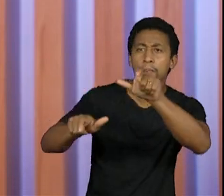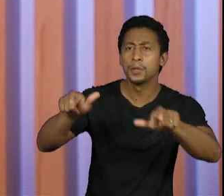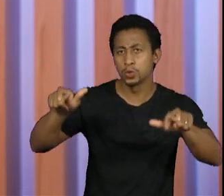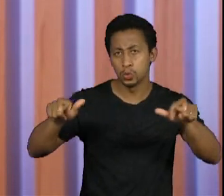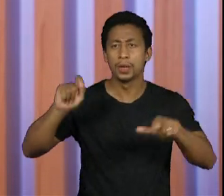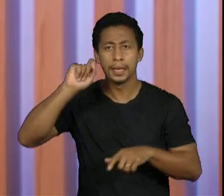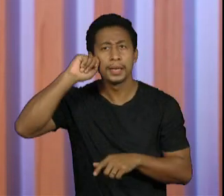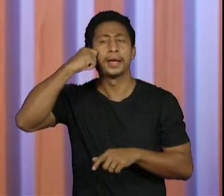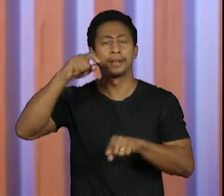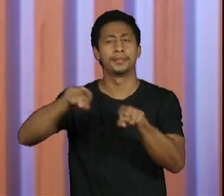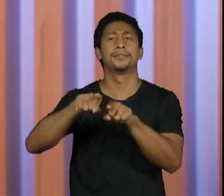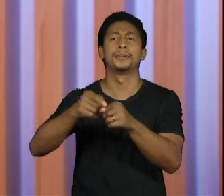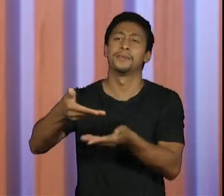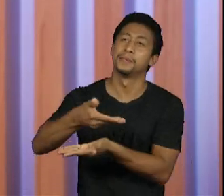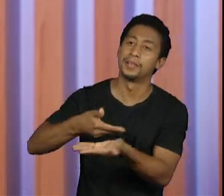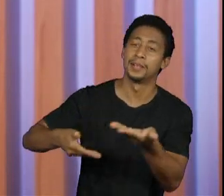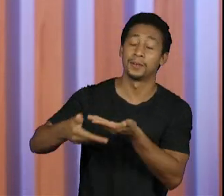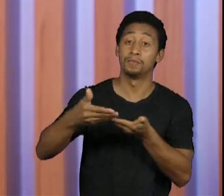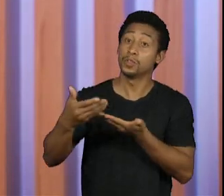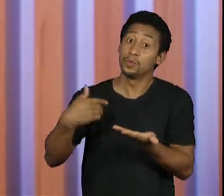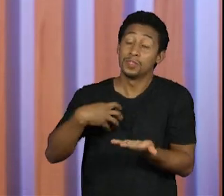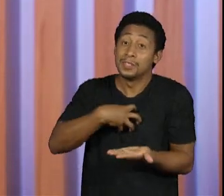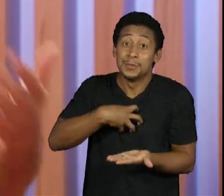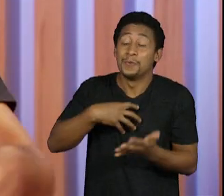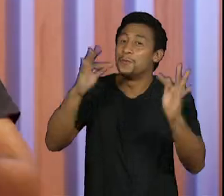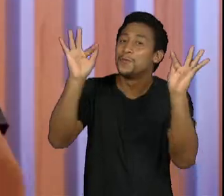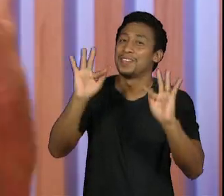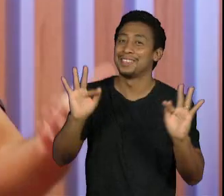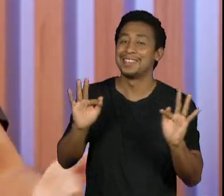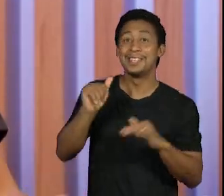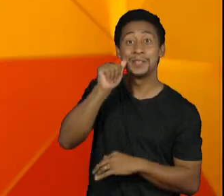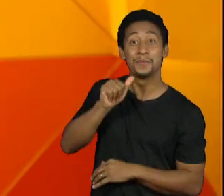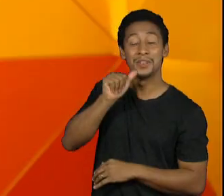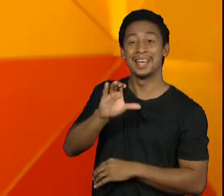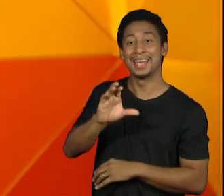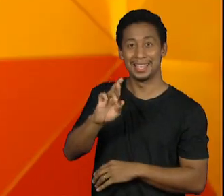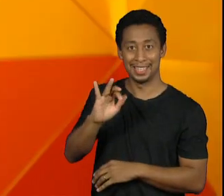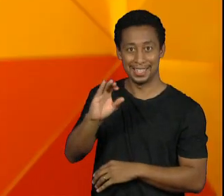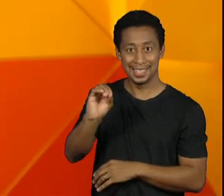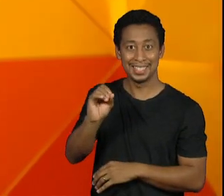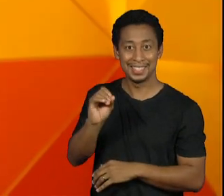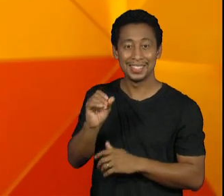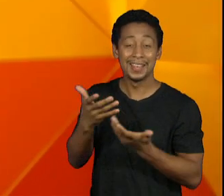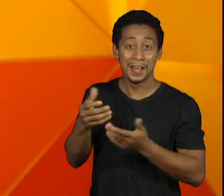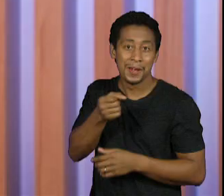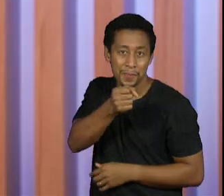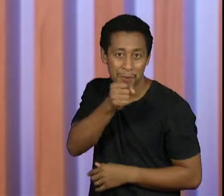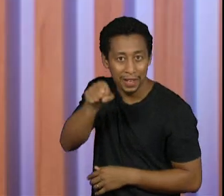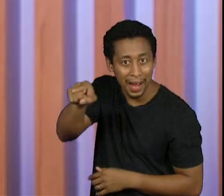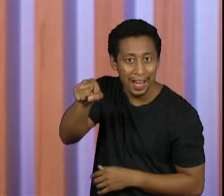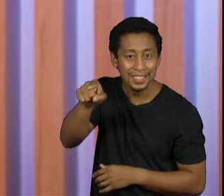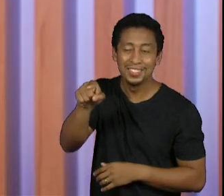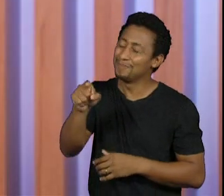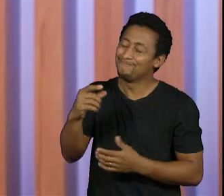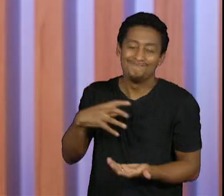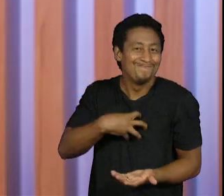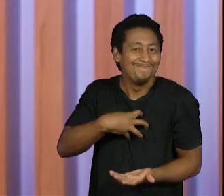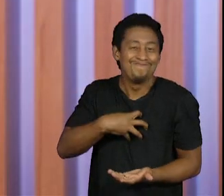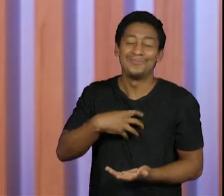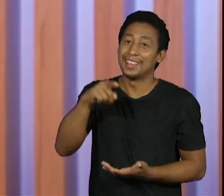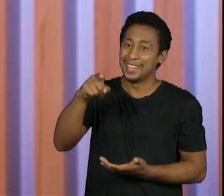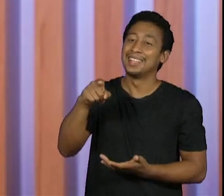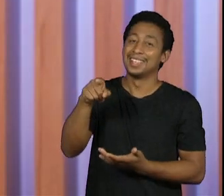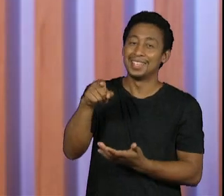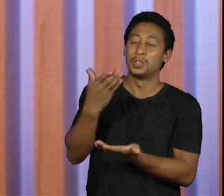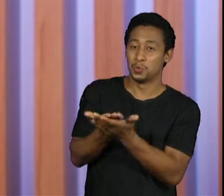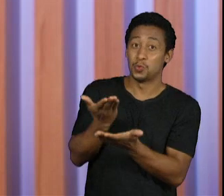reportagem da Griot porque ela também acompanha a gente fez faculdade junto acho que todos nós temos essa responsabilidade de